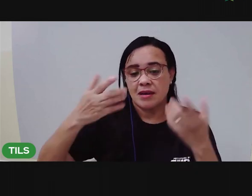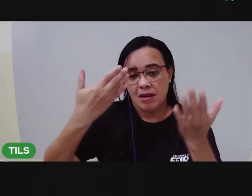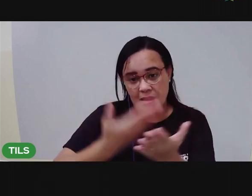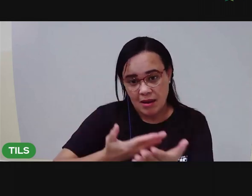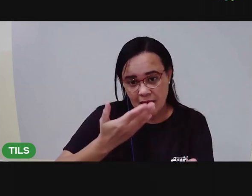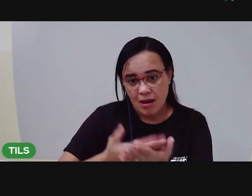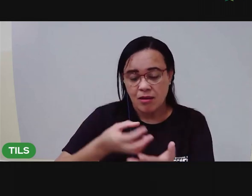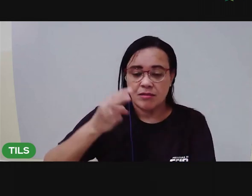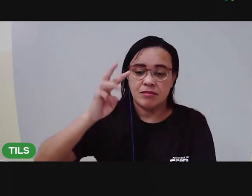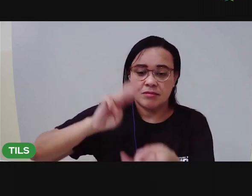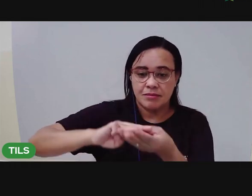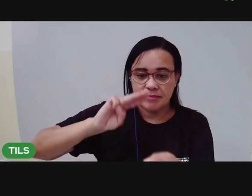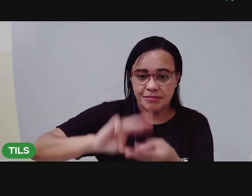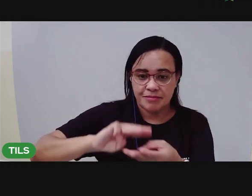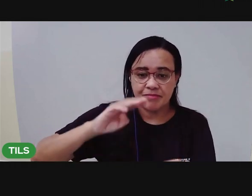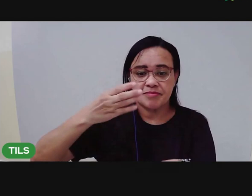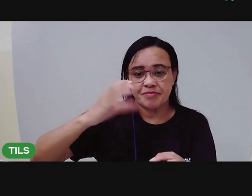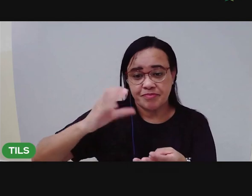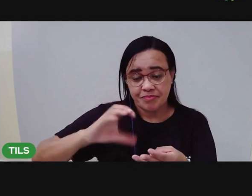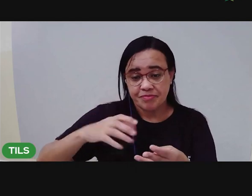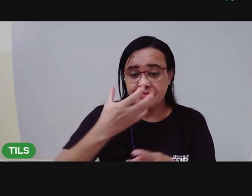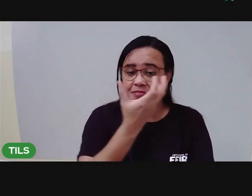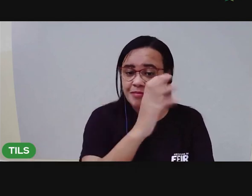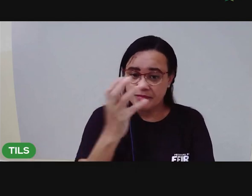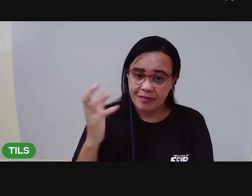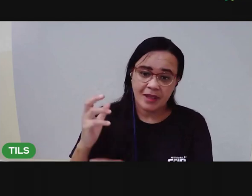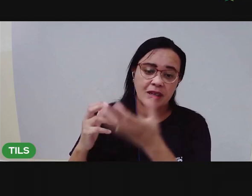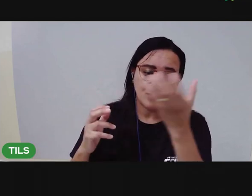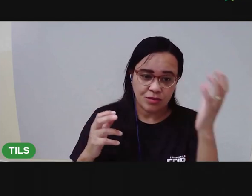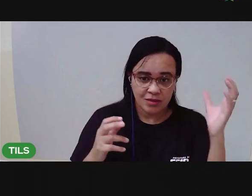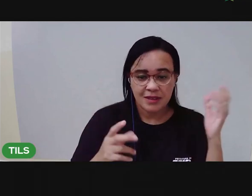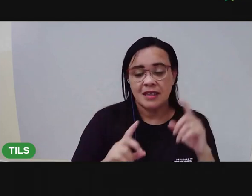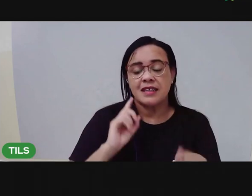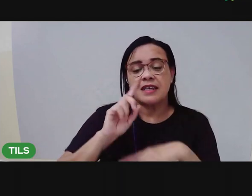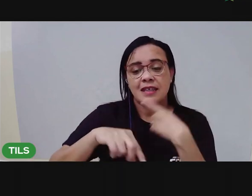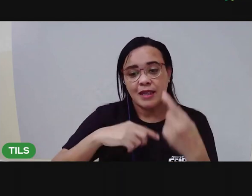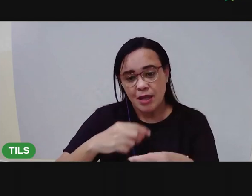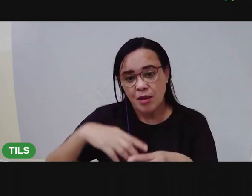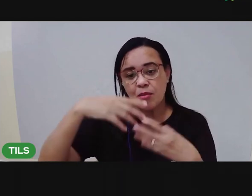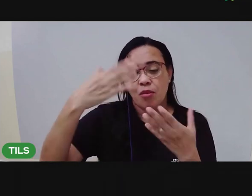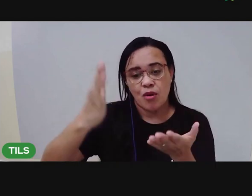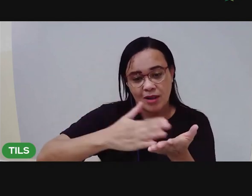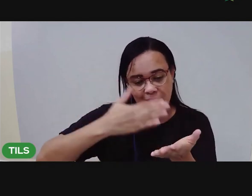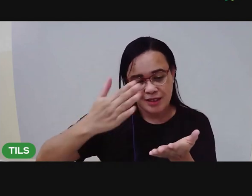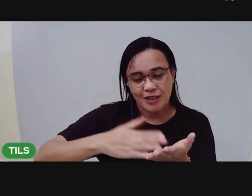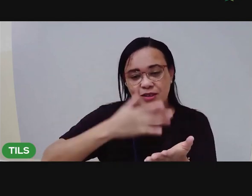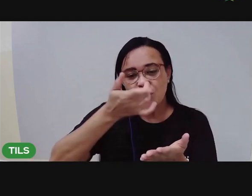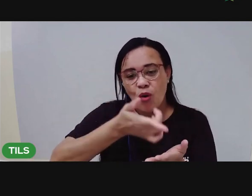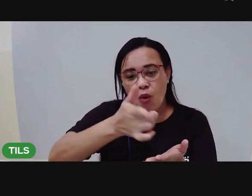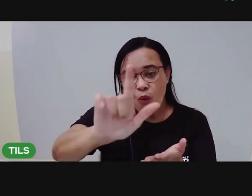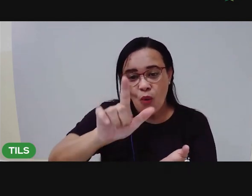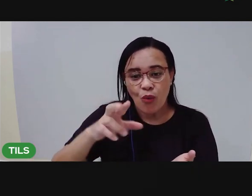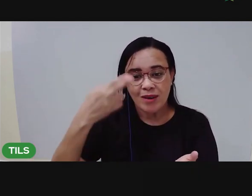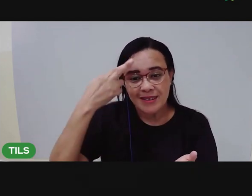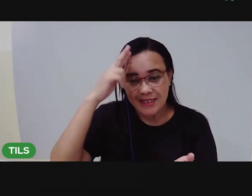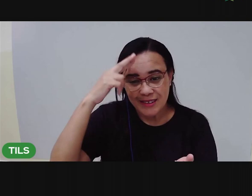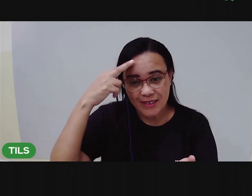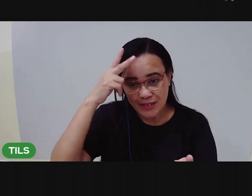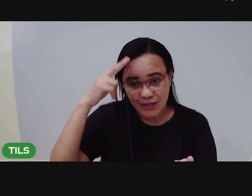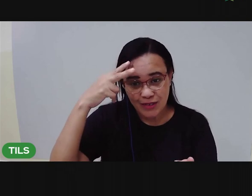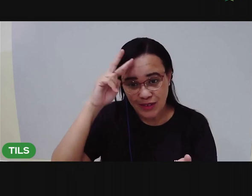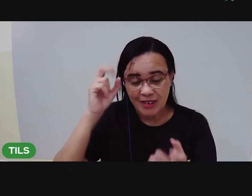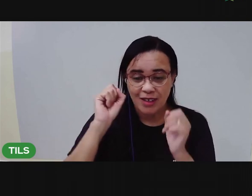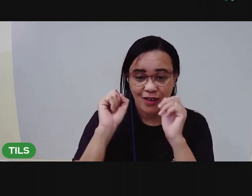natureza. E aí, numa próxima aula, eu trago outro livro para a gente conhecer uma outra história. Combinado?